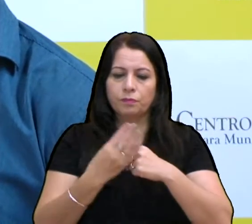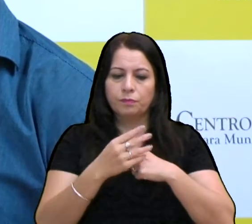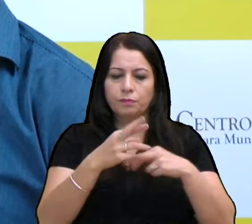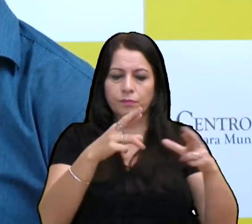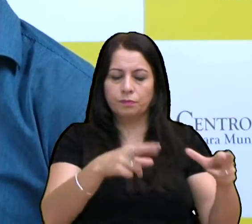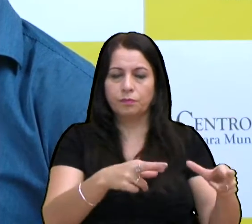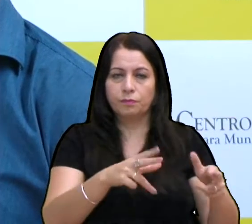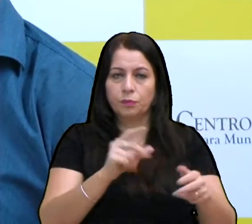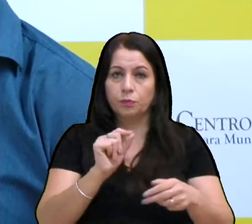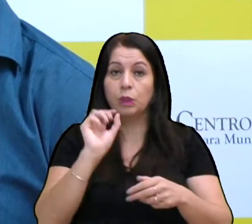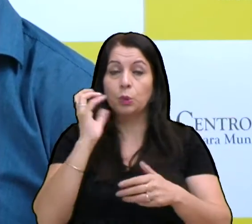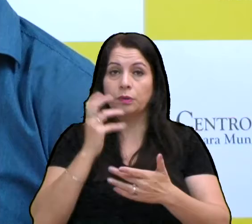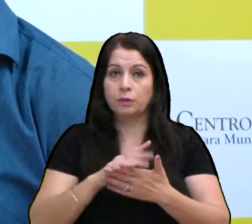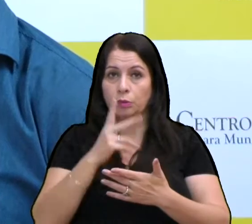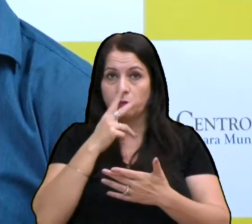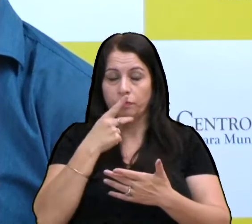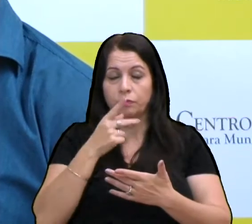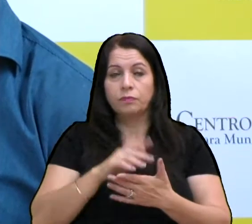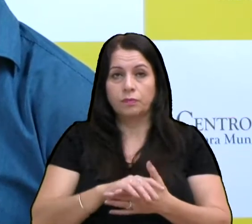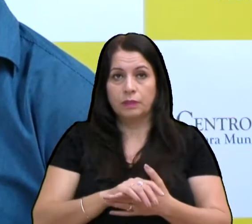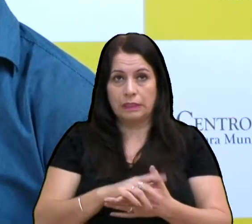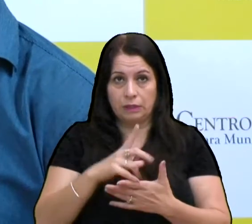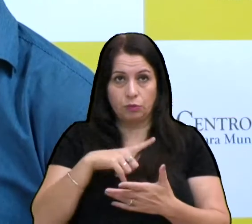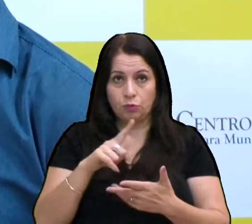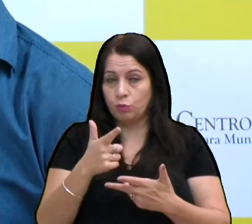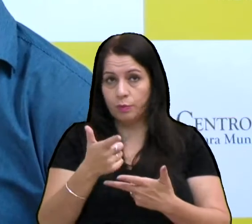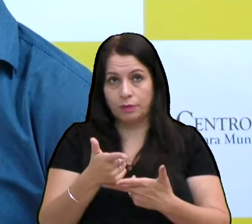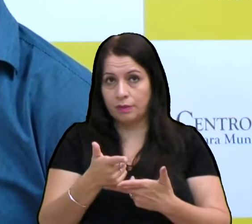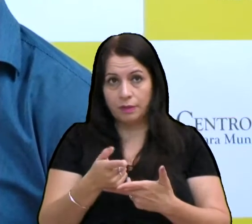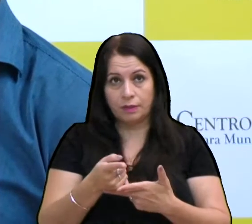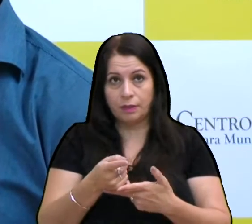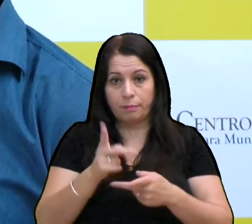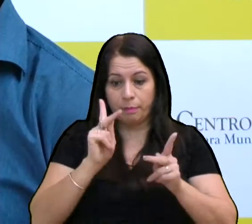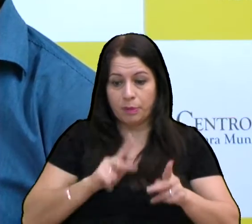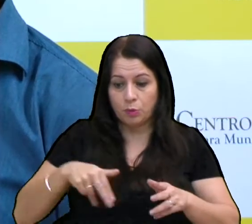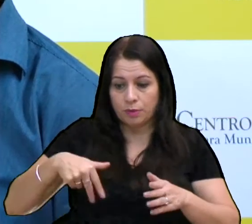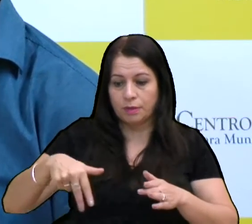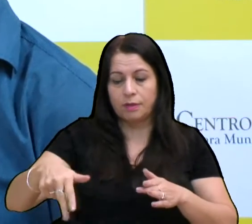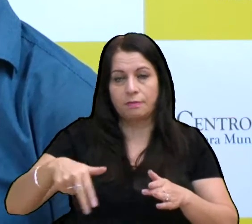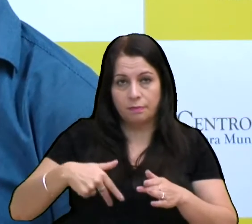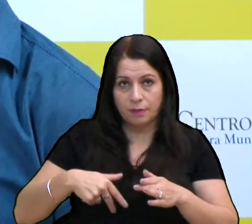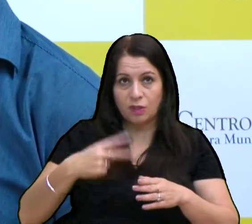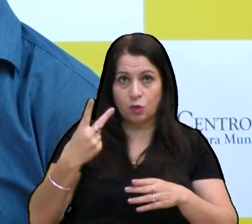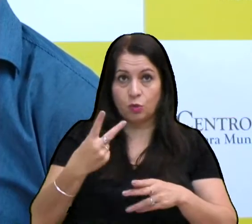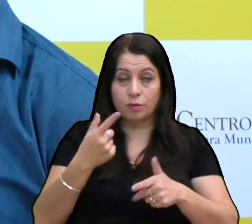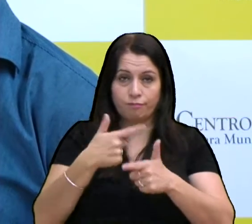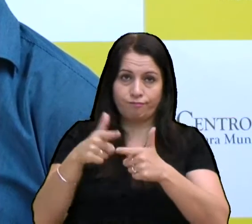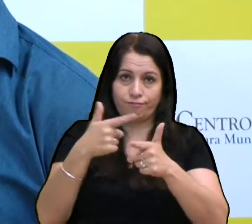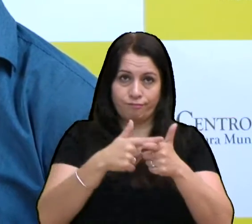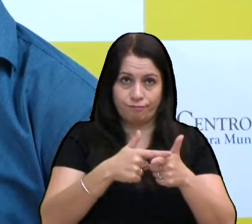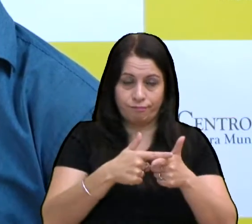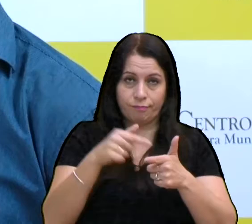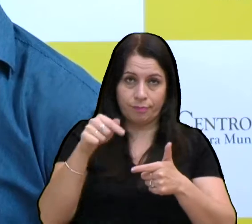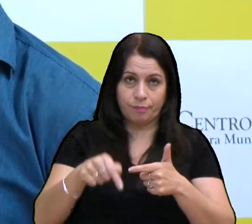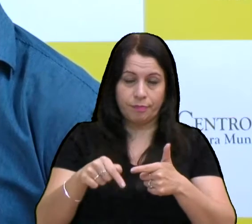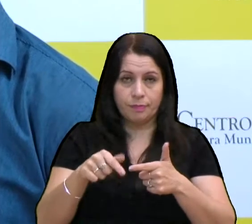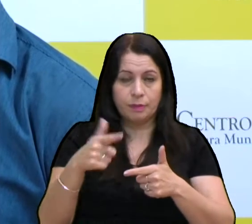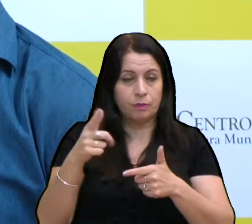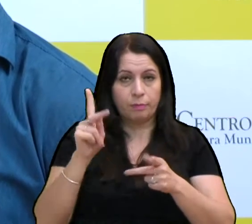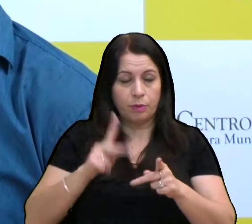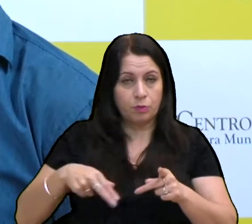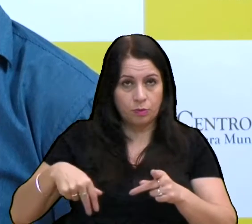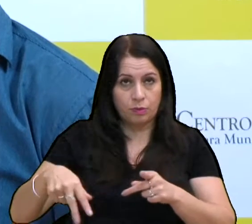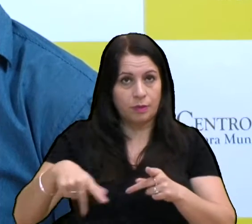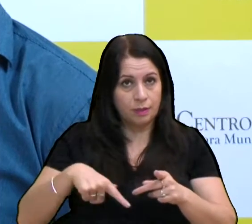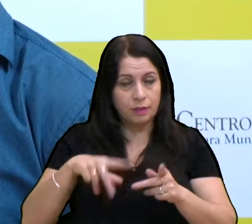E o que acontece? Como tu bem colocaste, Marcio, hoje não existe o passeio público. É dois grandes problemas nessa via. Um que não existe o passeio público,